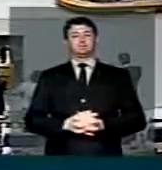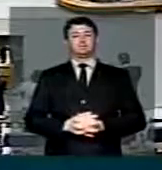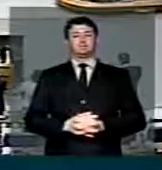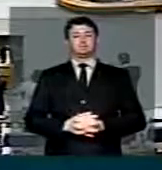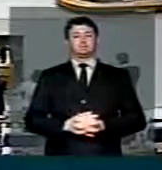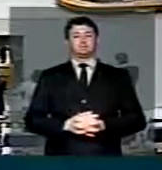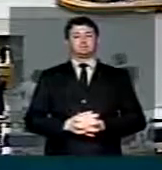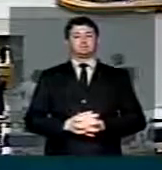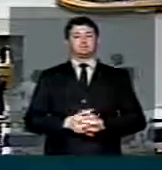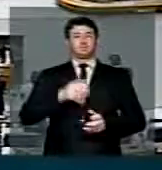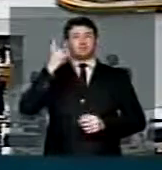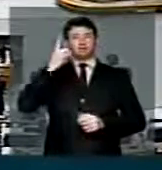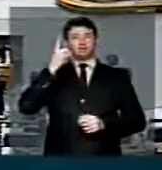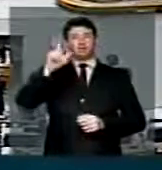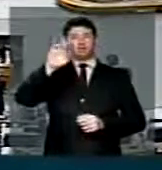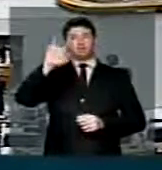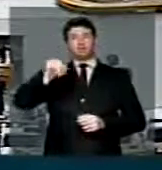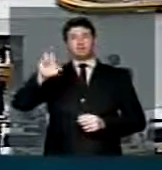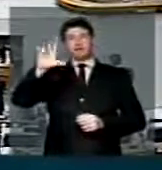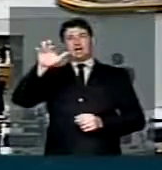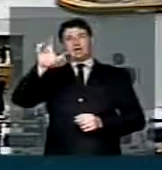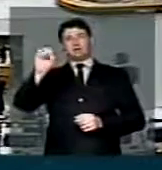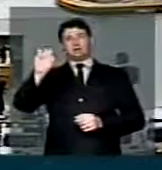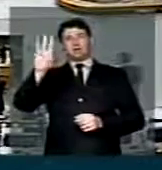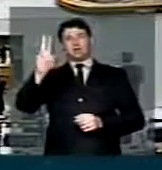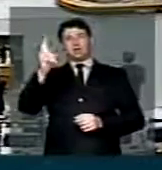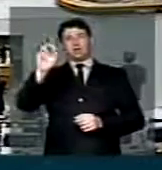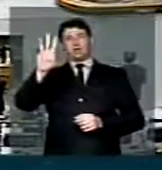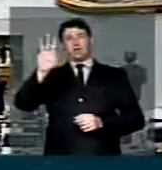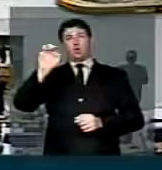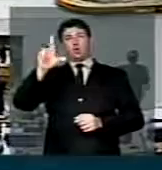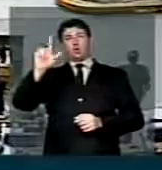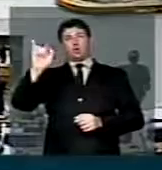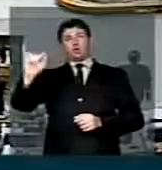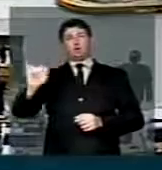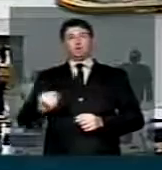Deputado Muscaro Raul Senhor